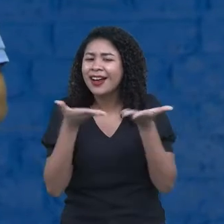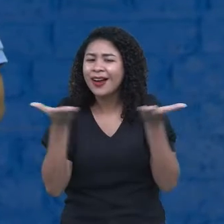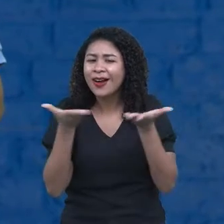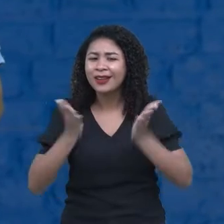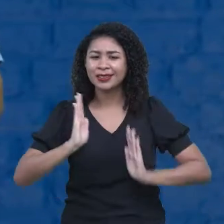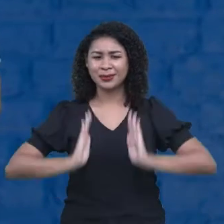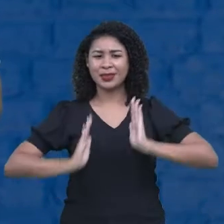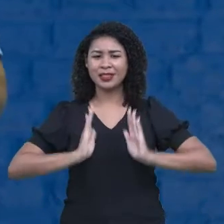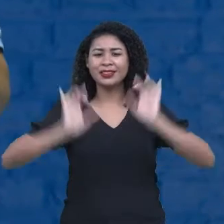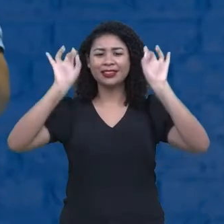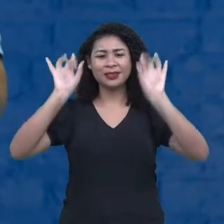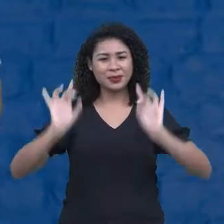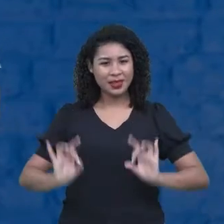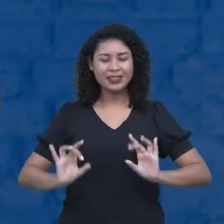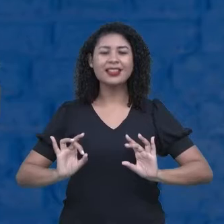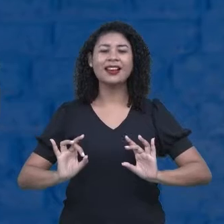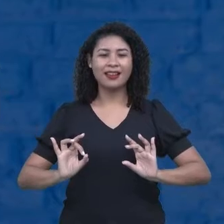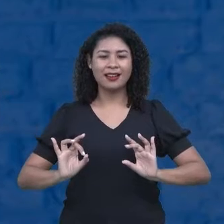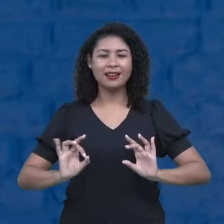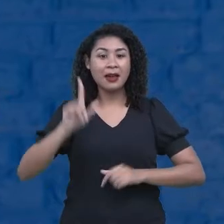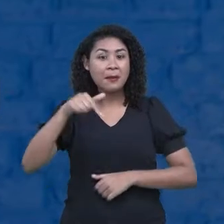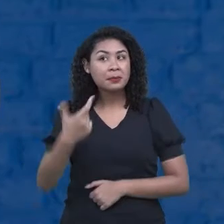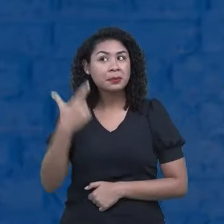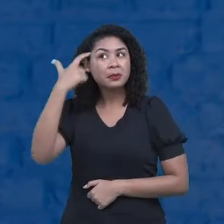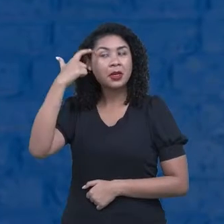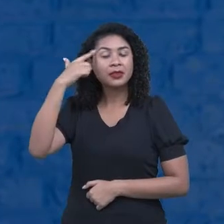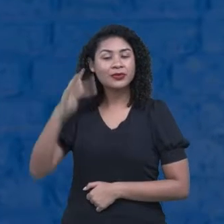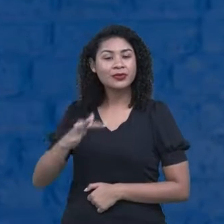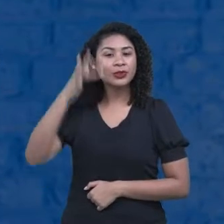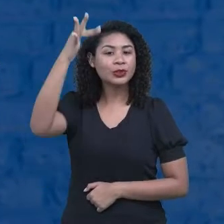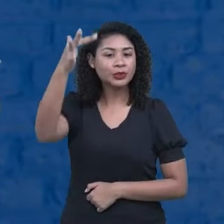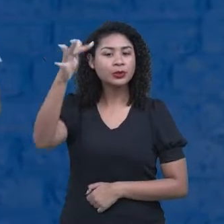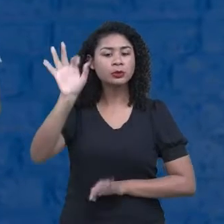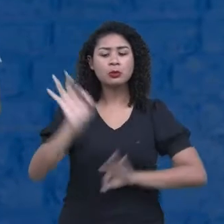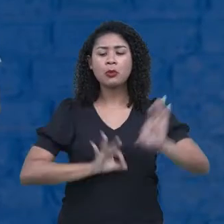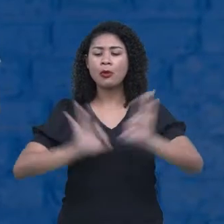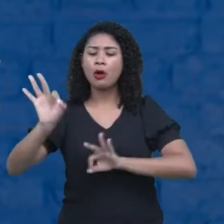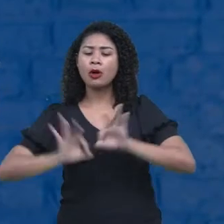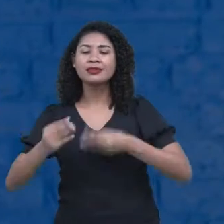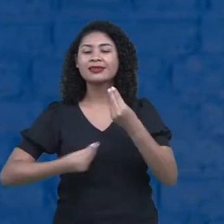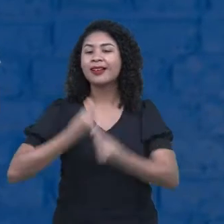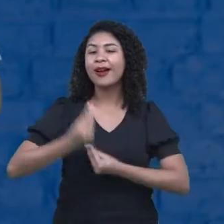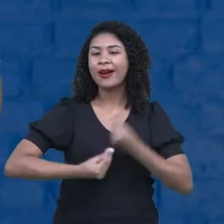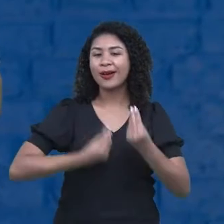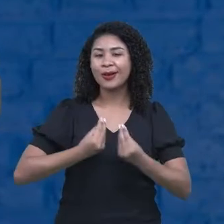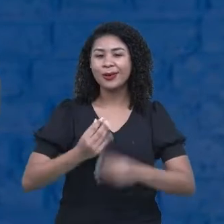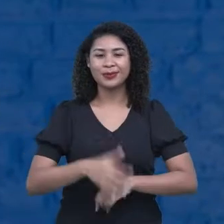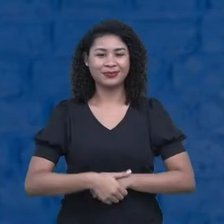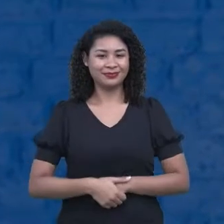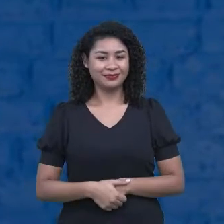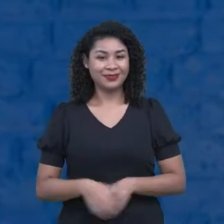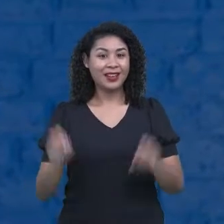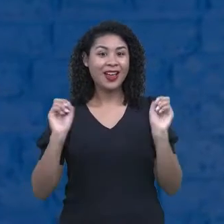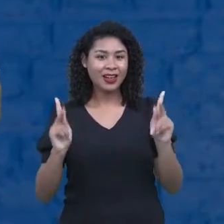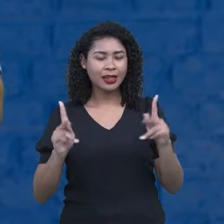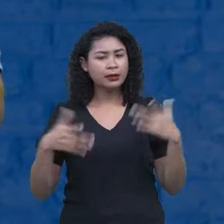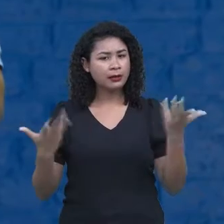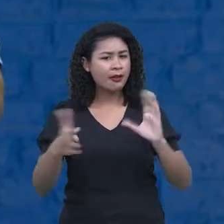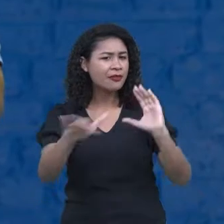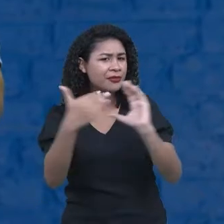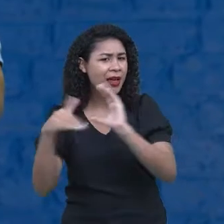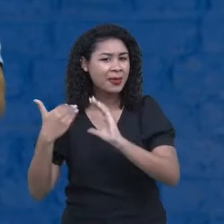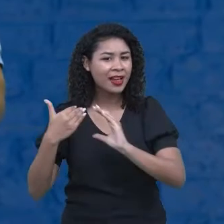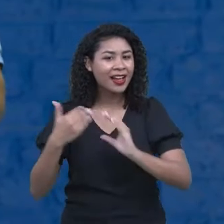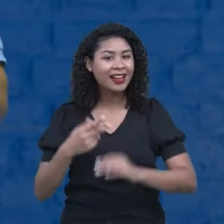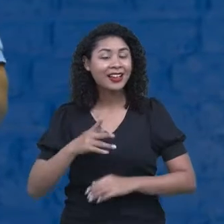tão especial que é pensar no futuro, no projeto de vida, certo? Vão lá dando um olá, que eu quero saber